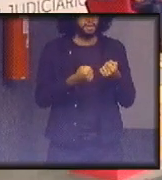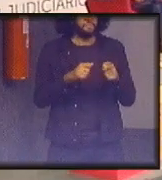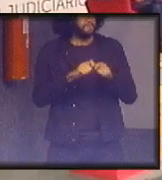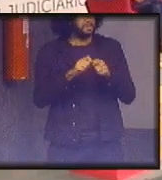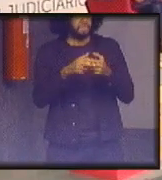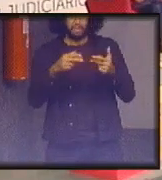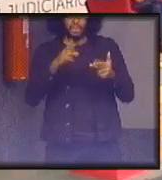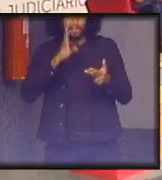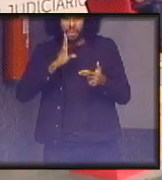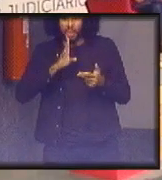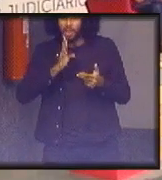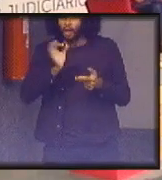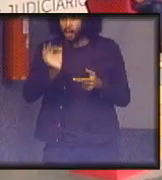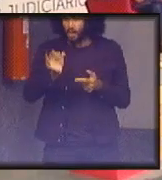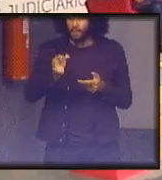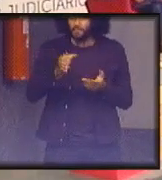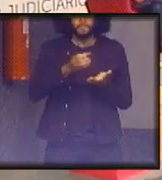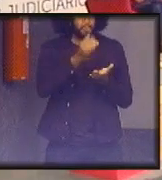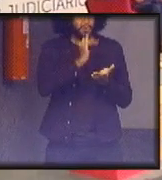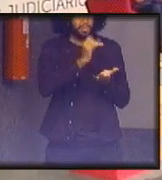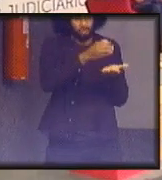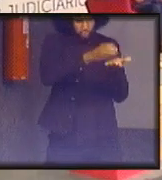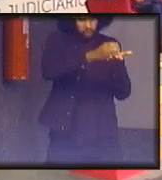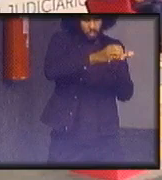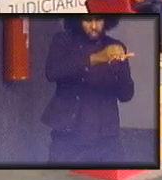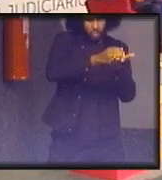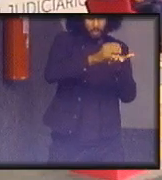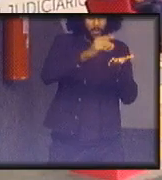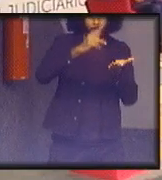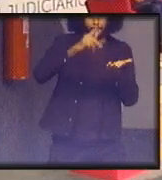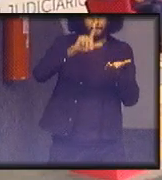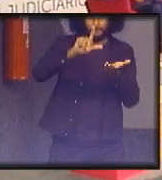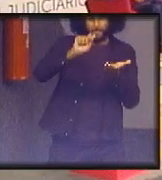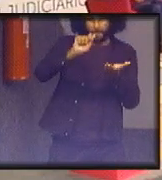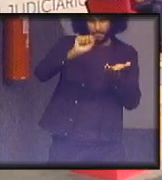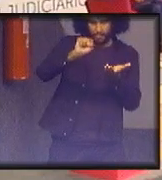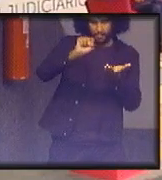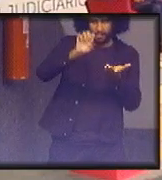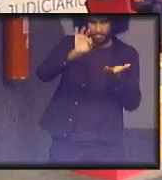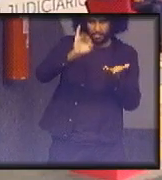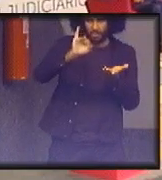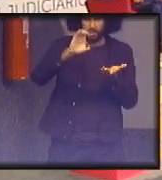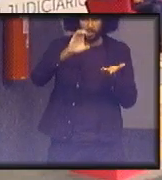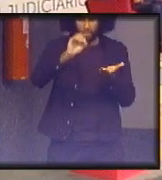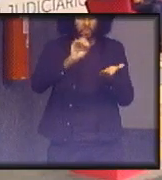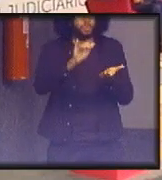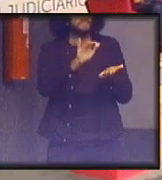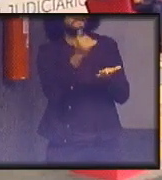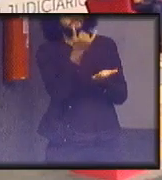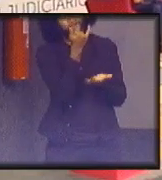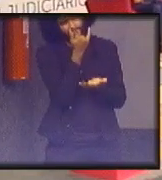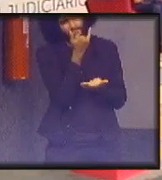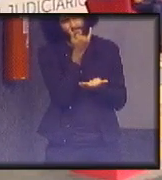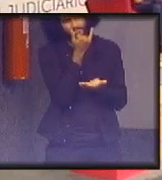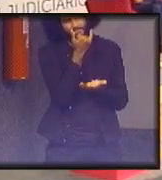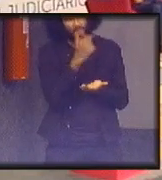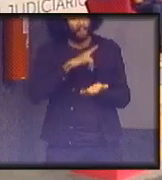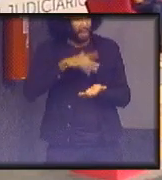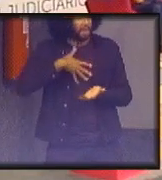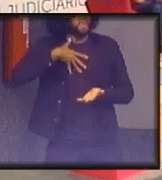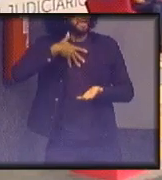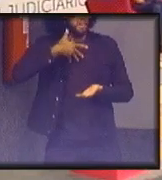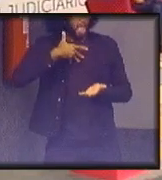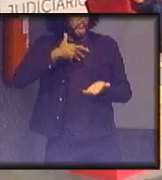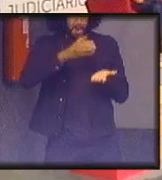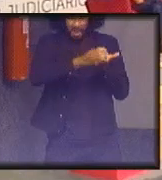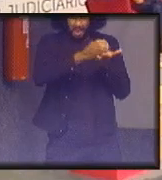pra caramba que é a redução de copo plástico não foi? foi não foi? desculpa vocês tem um puta orgulho disso não